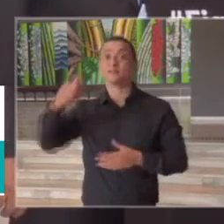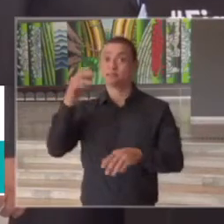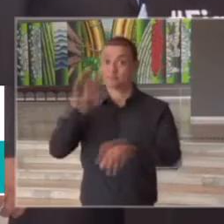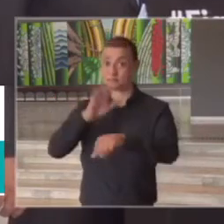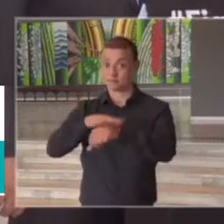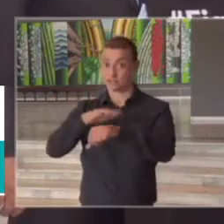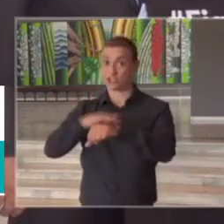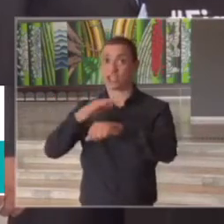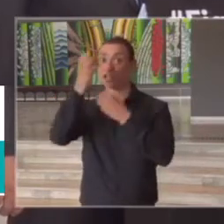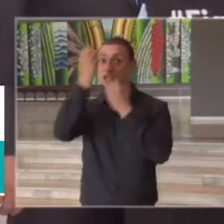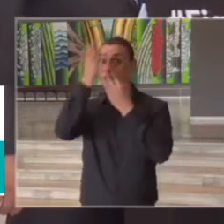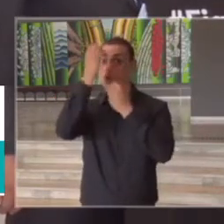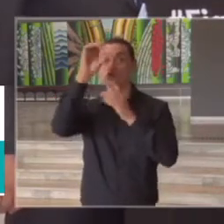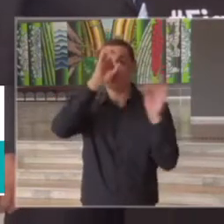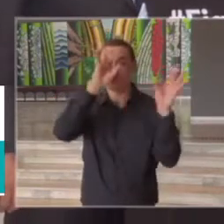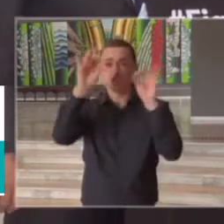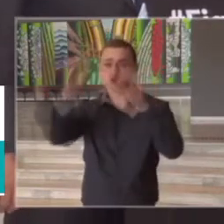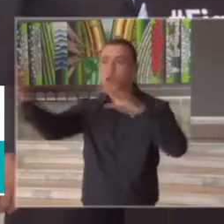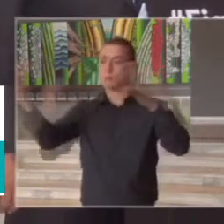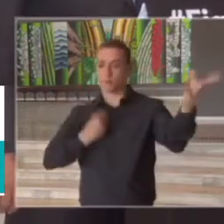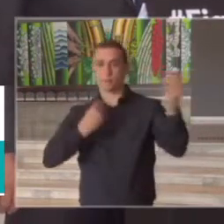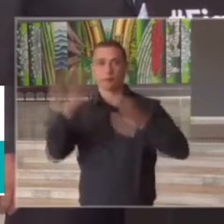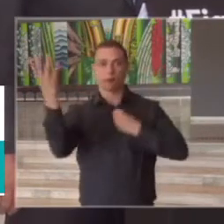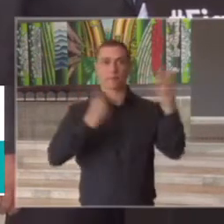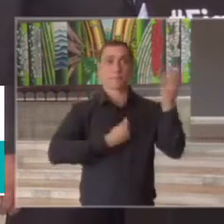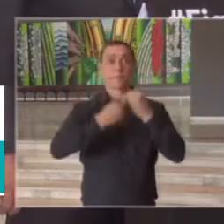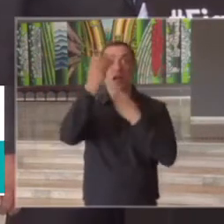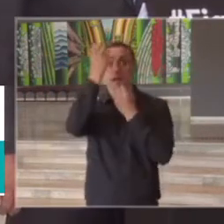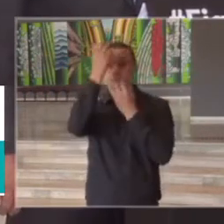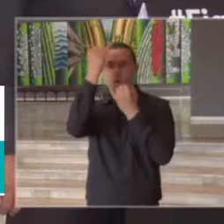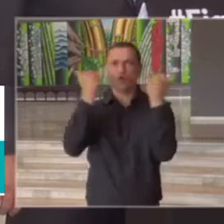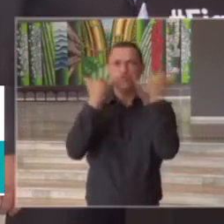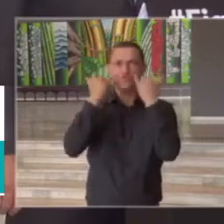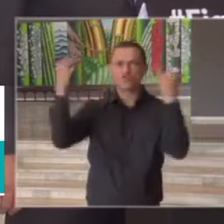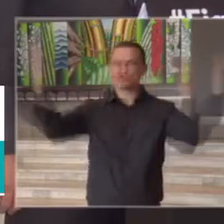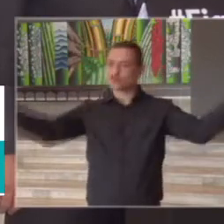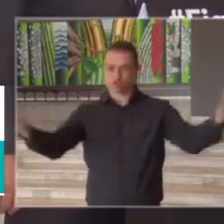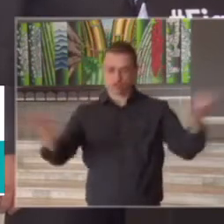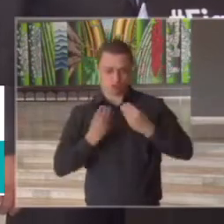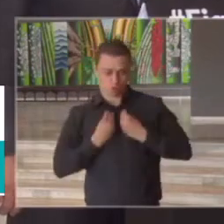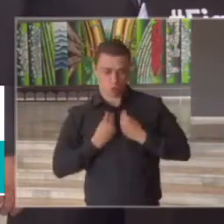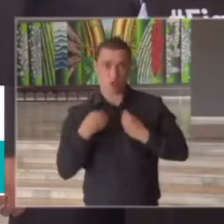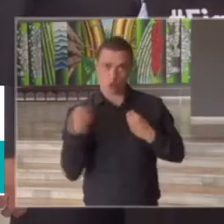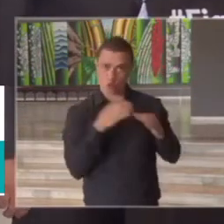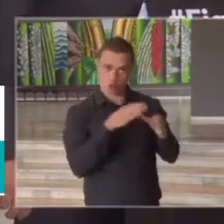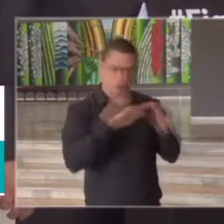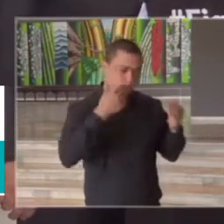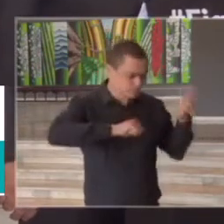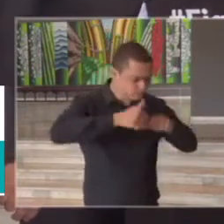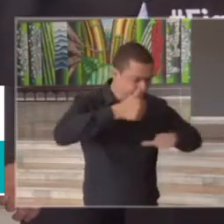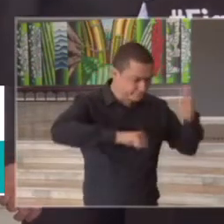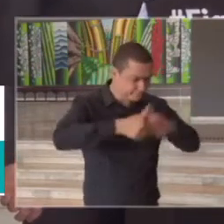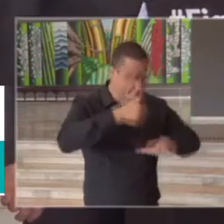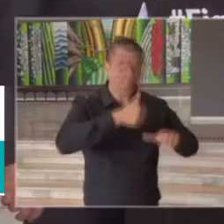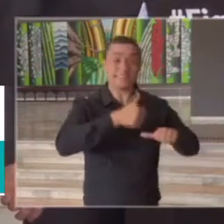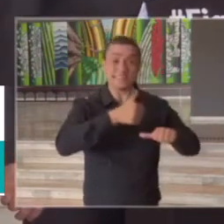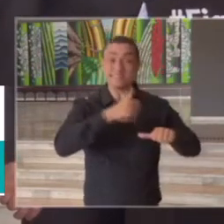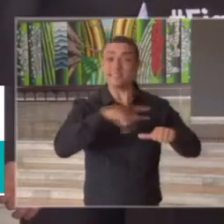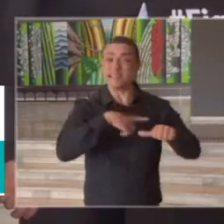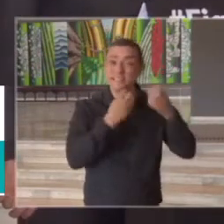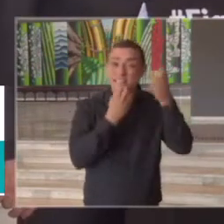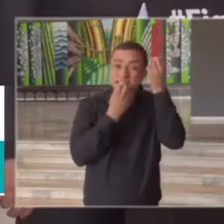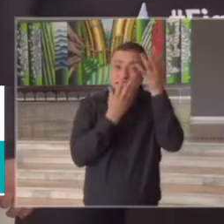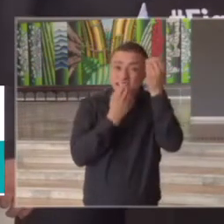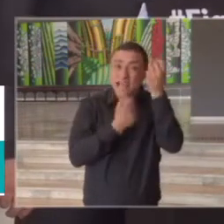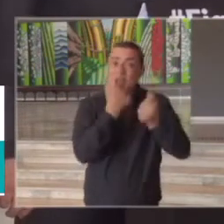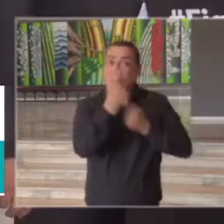informações diárias essas informações são avaliadas e alguns dados são vamos dizer assim mais